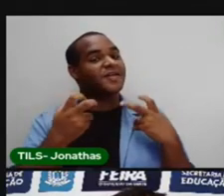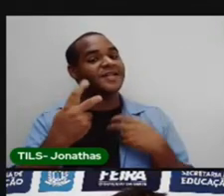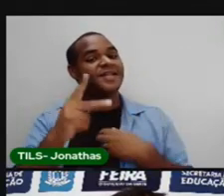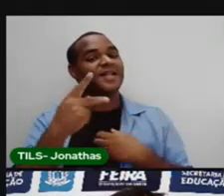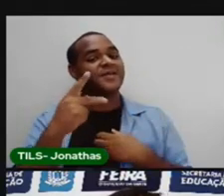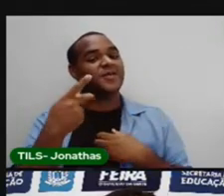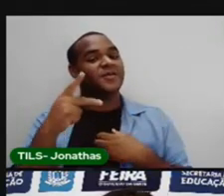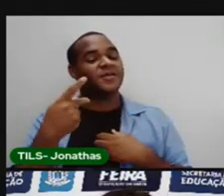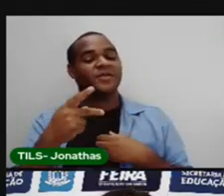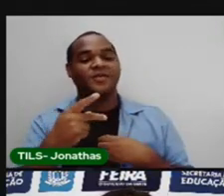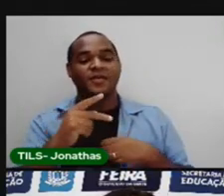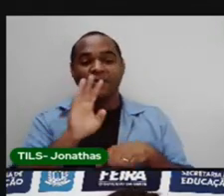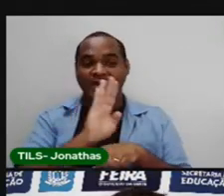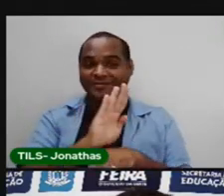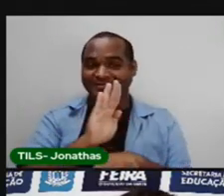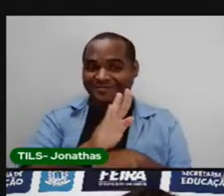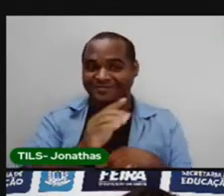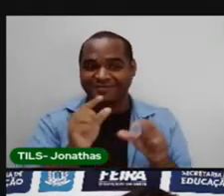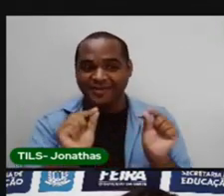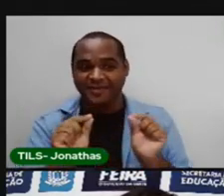desse bairro. Vamos lá.